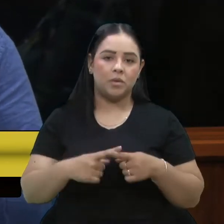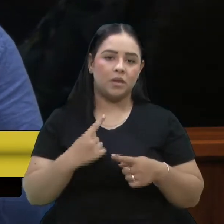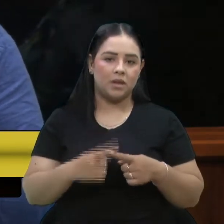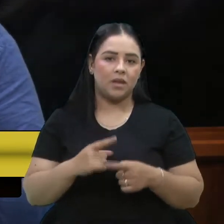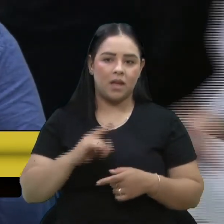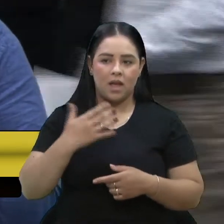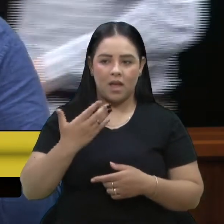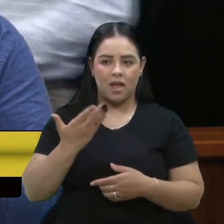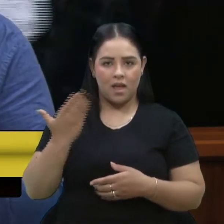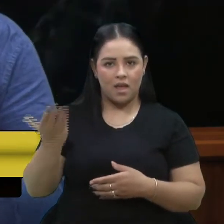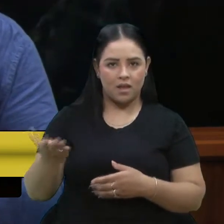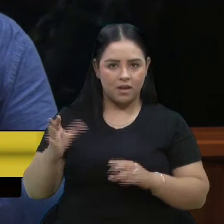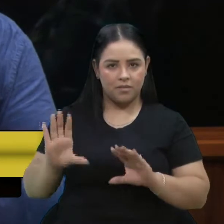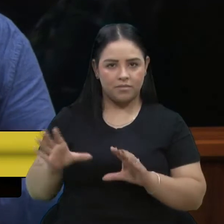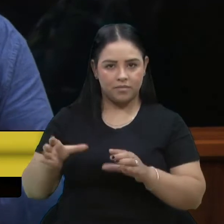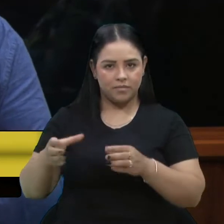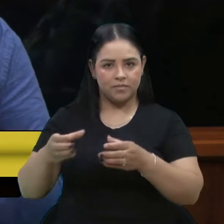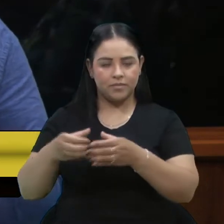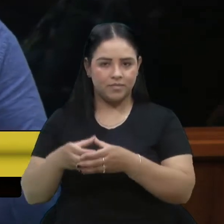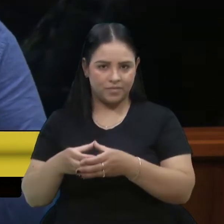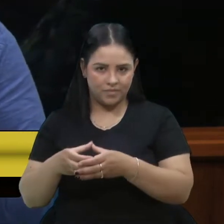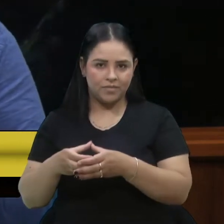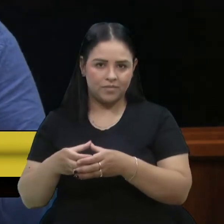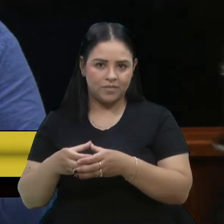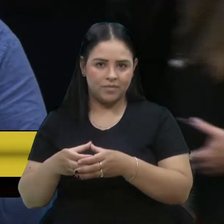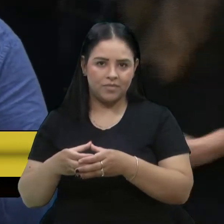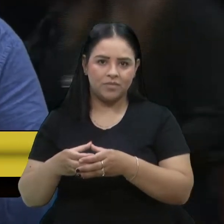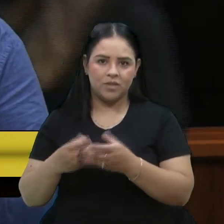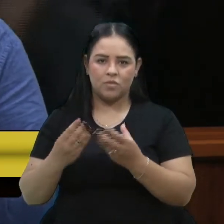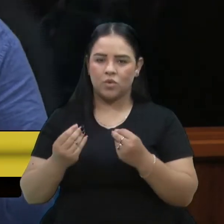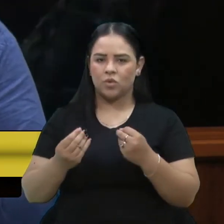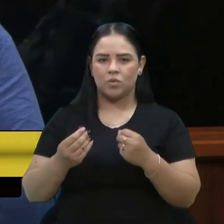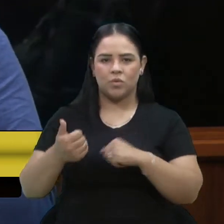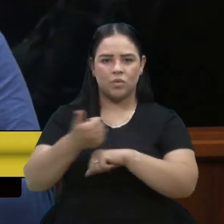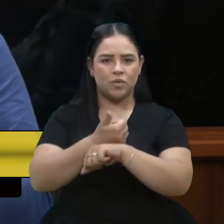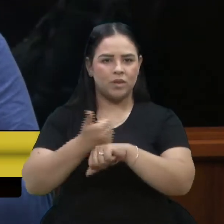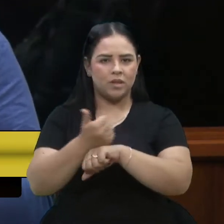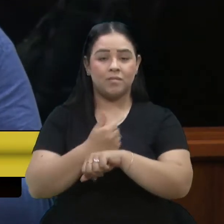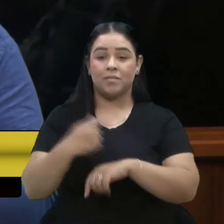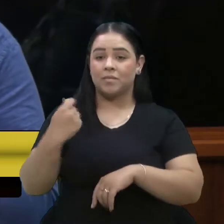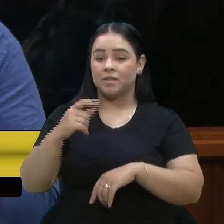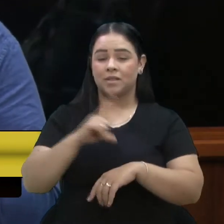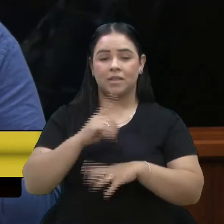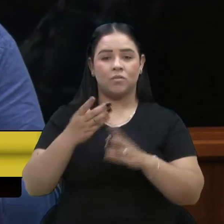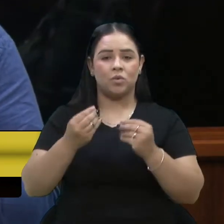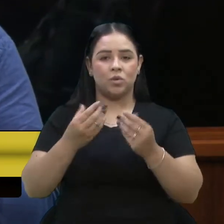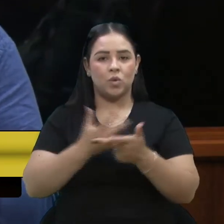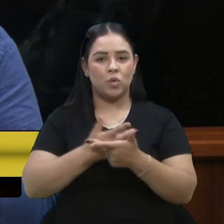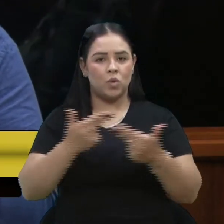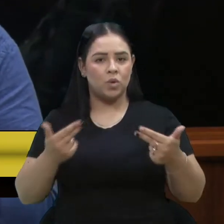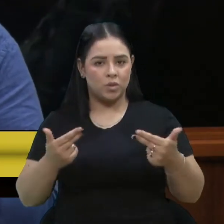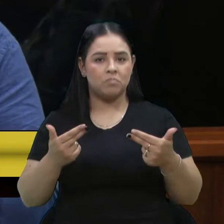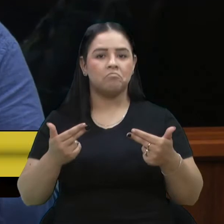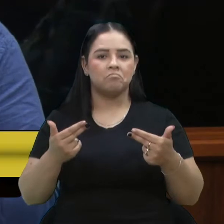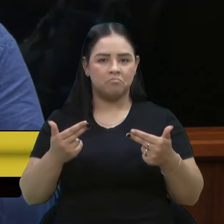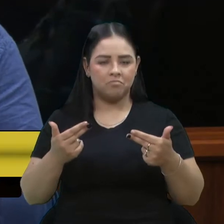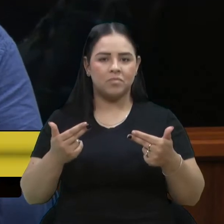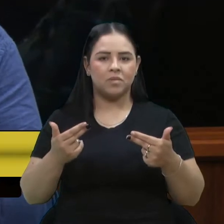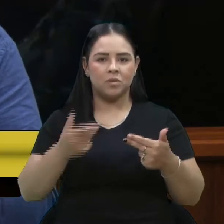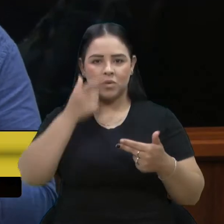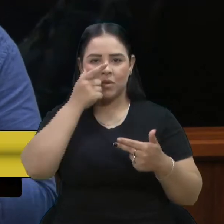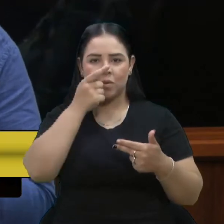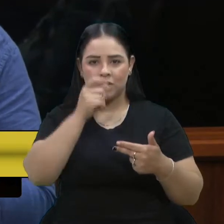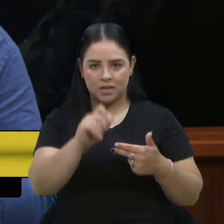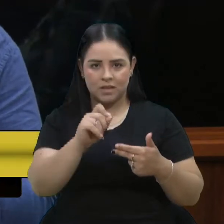equipe multiprofissional, ela precisa de uma série de elementos, uma série de fatores, para se